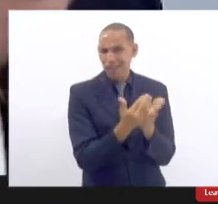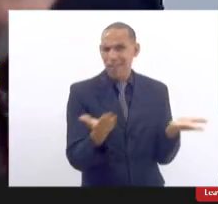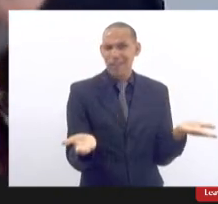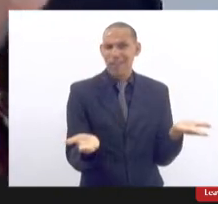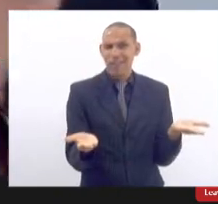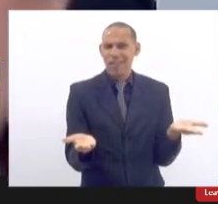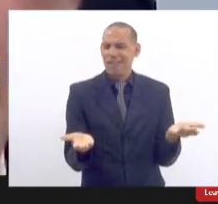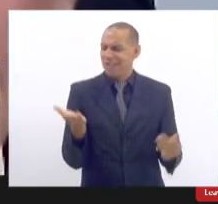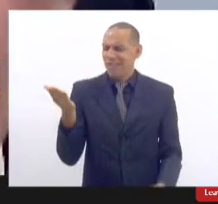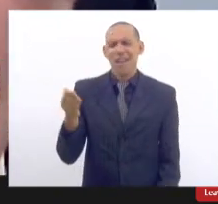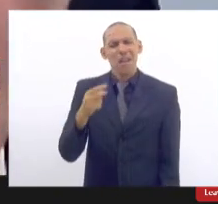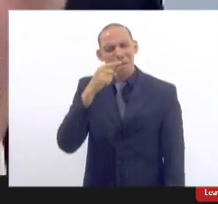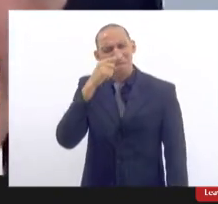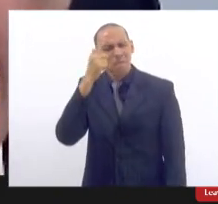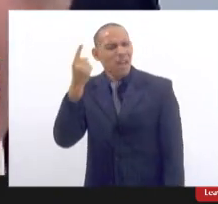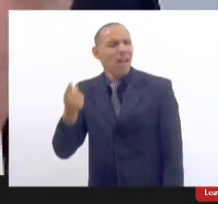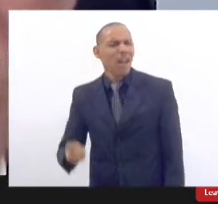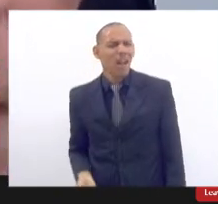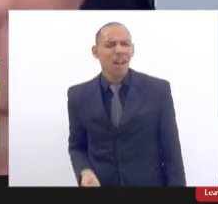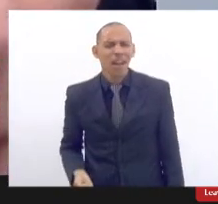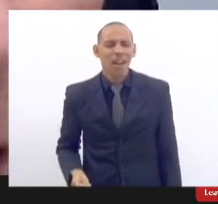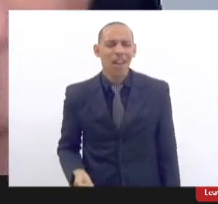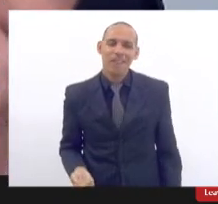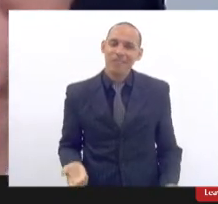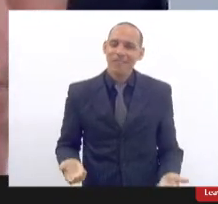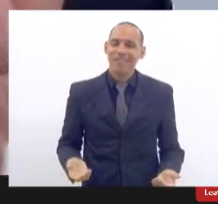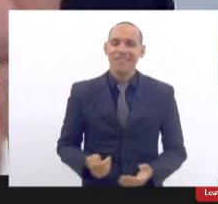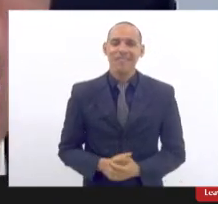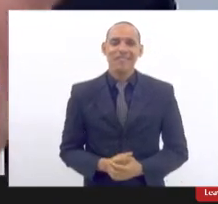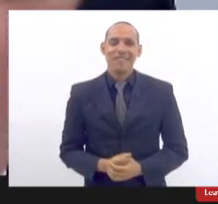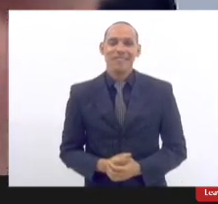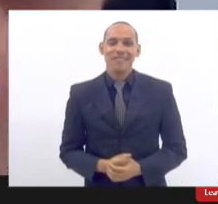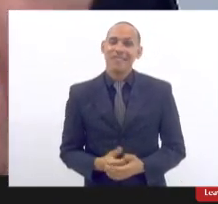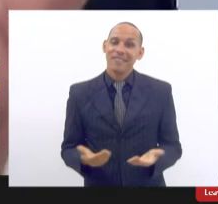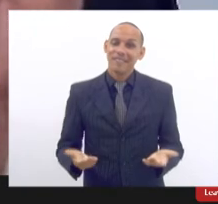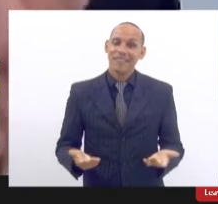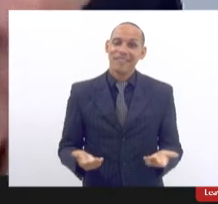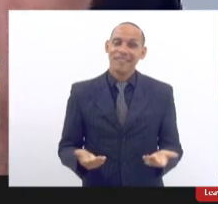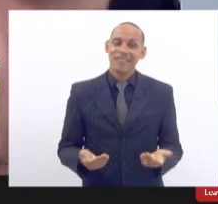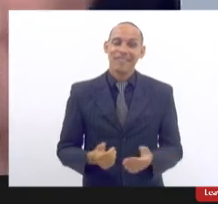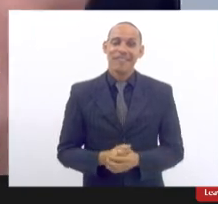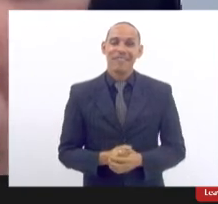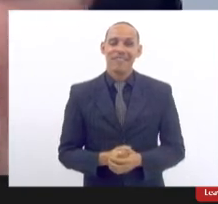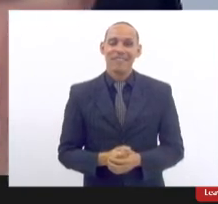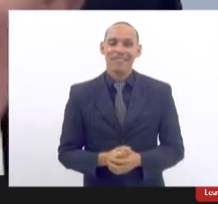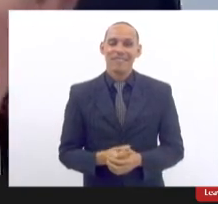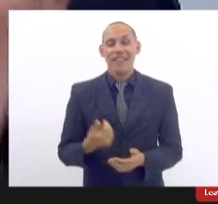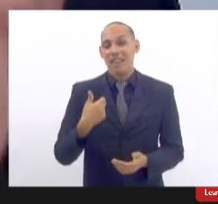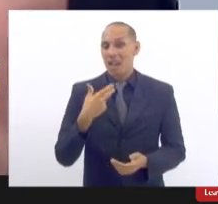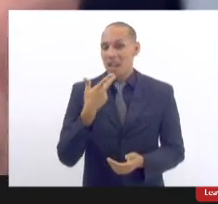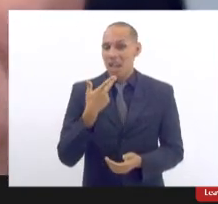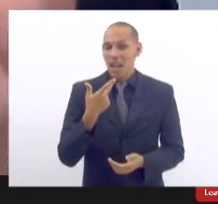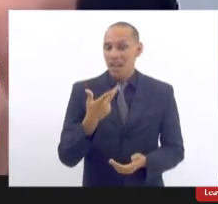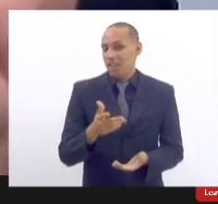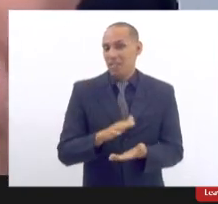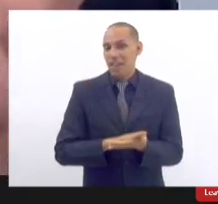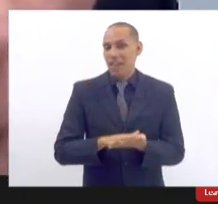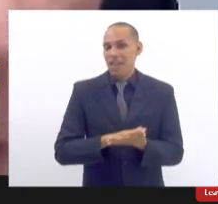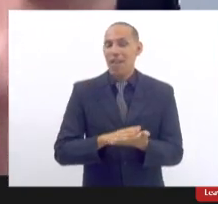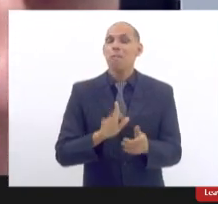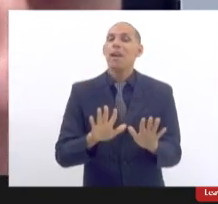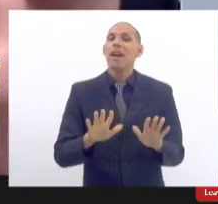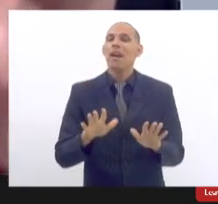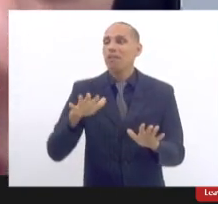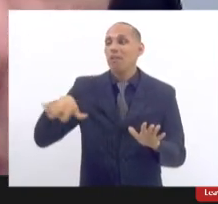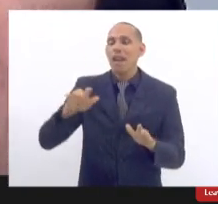sujeitinho metido a besta quer dizer fazem umas leis a maioria não faz lei nenhuma depois quando fazem é